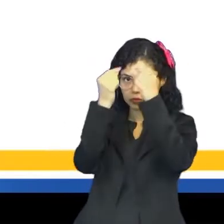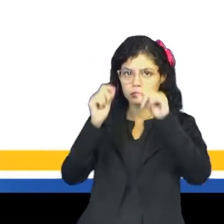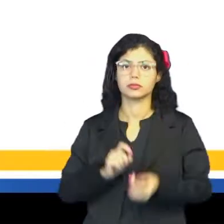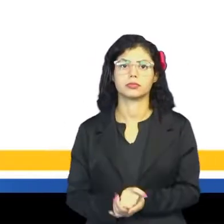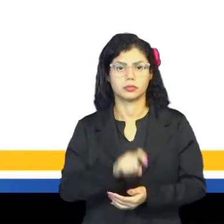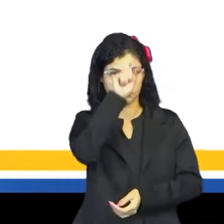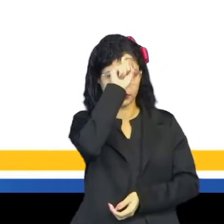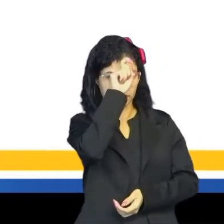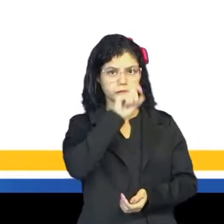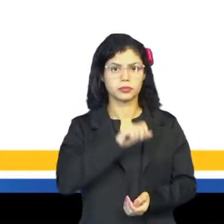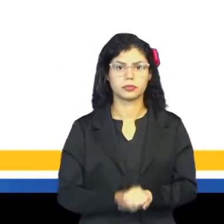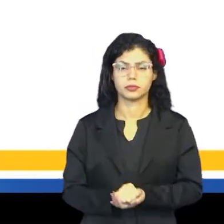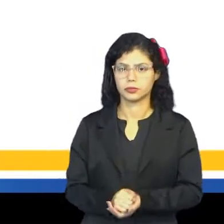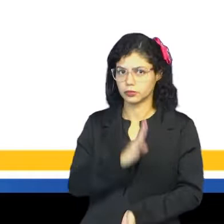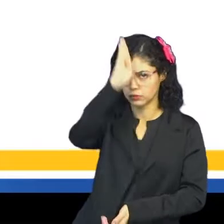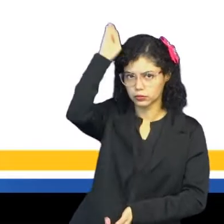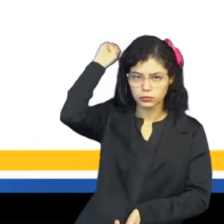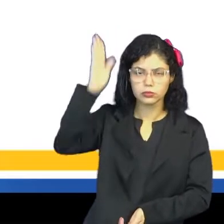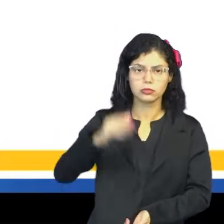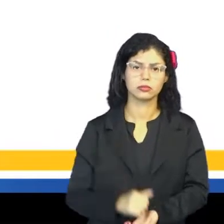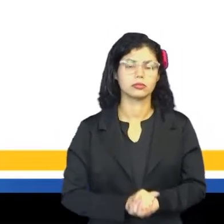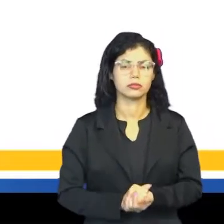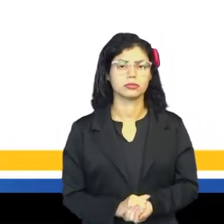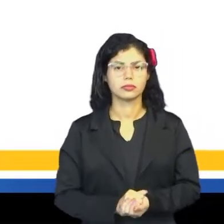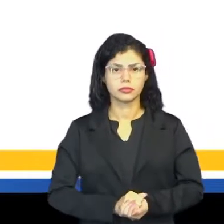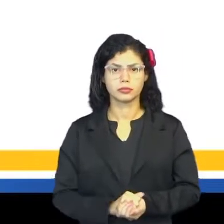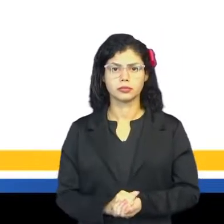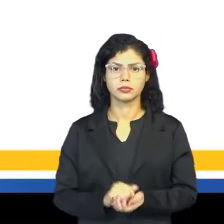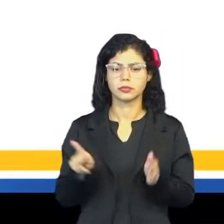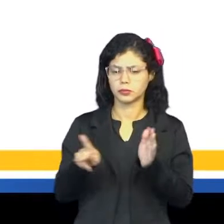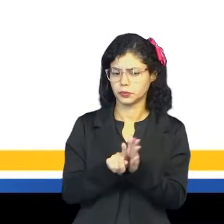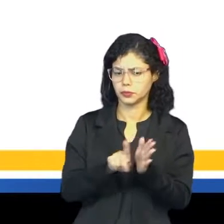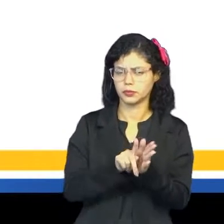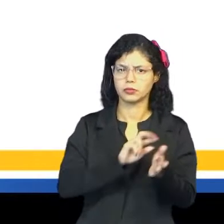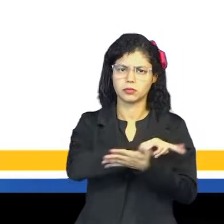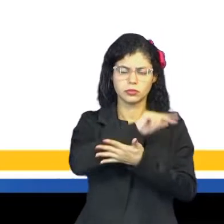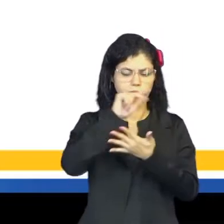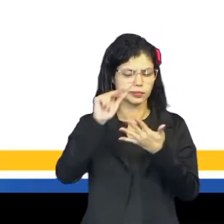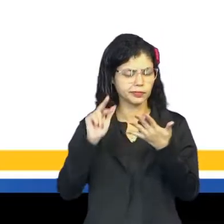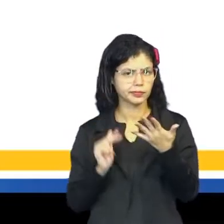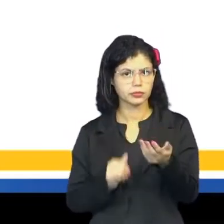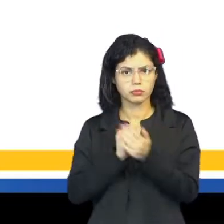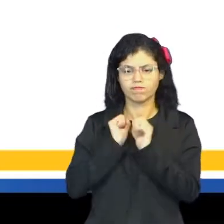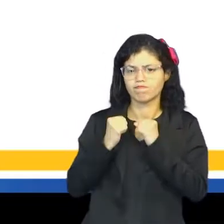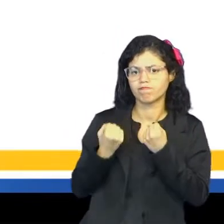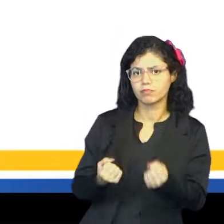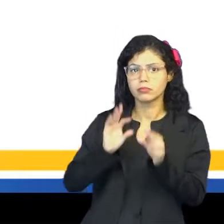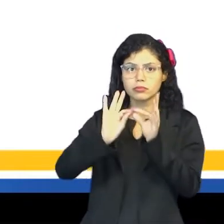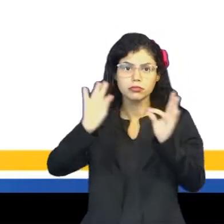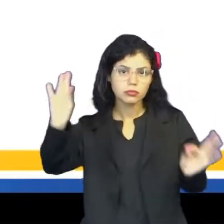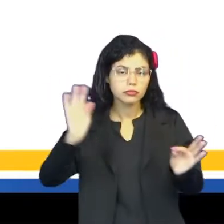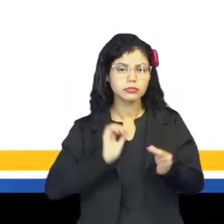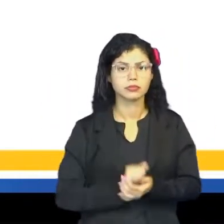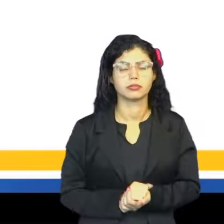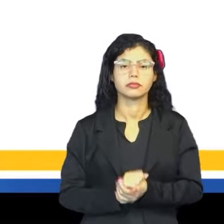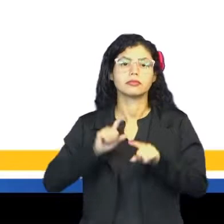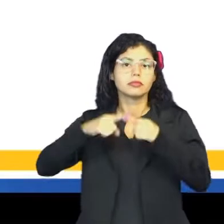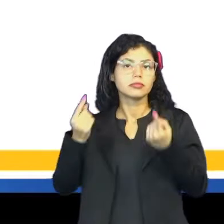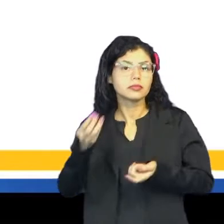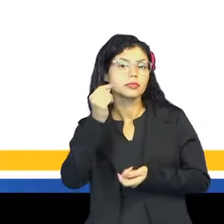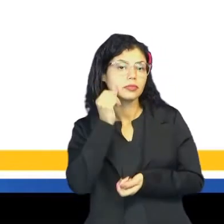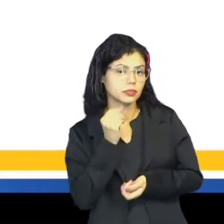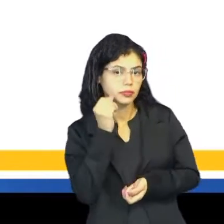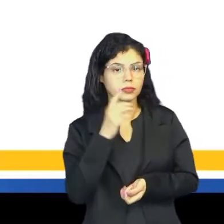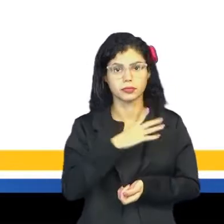egípcios, os romanos, padronizaram diversos pesos e medidas para